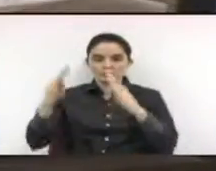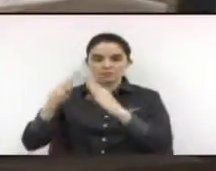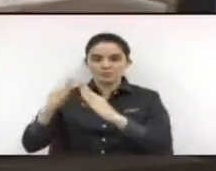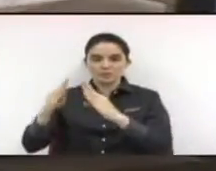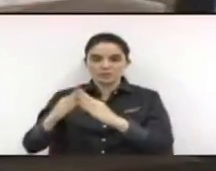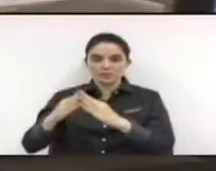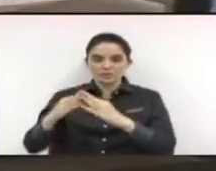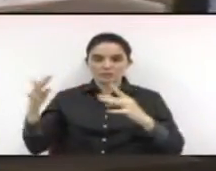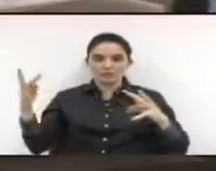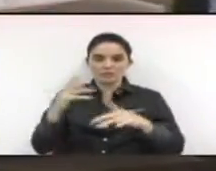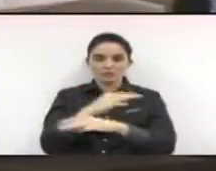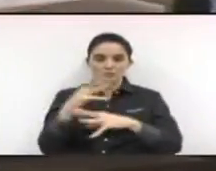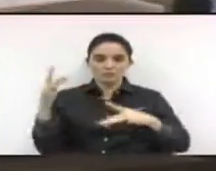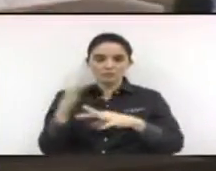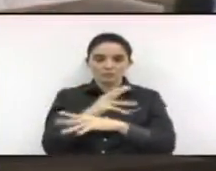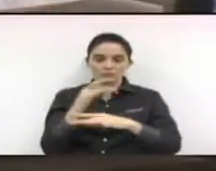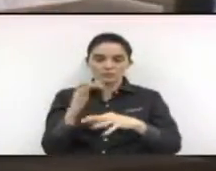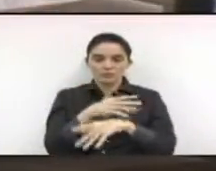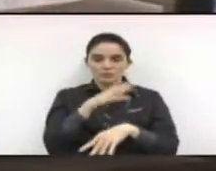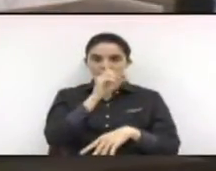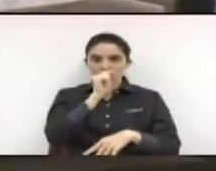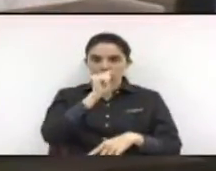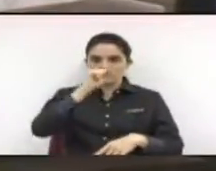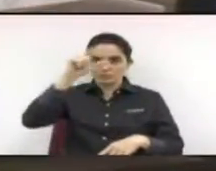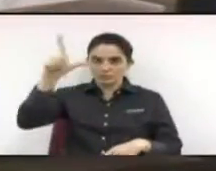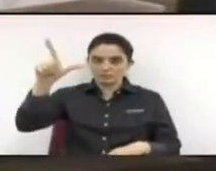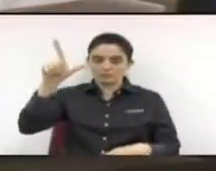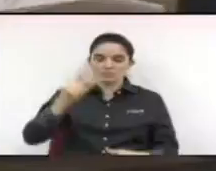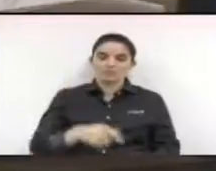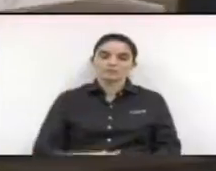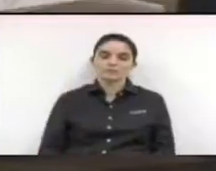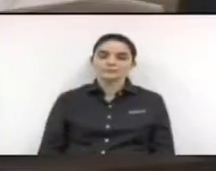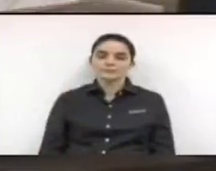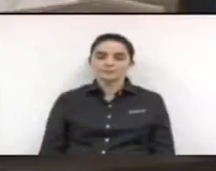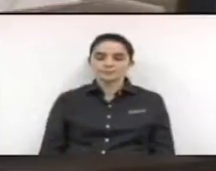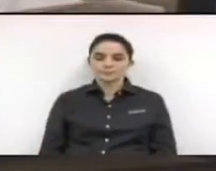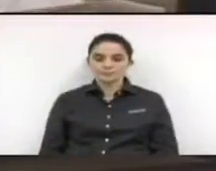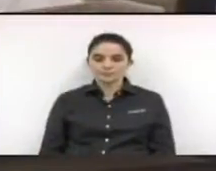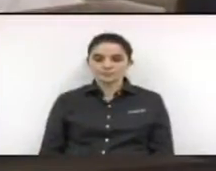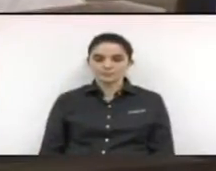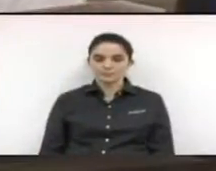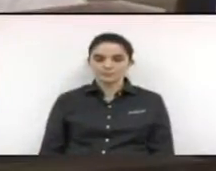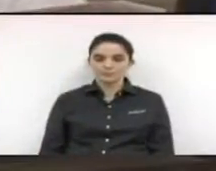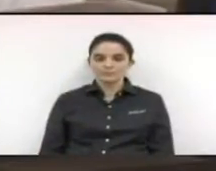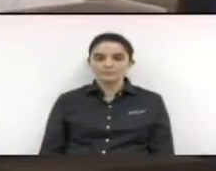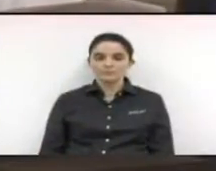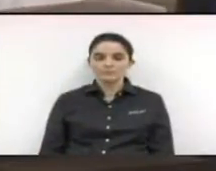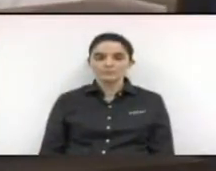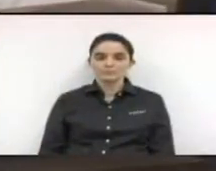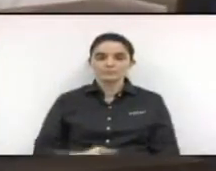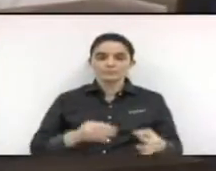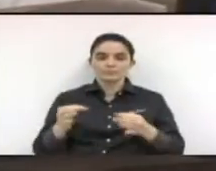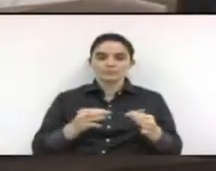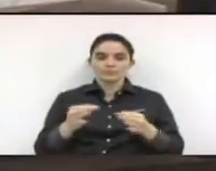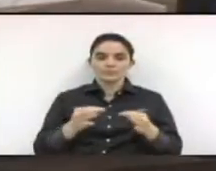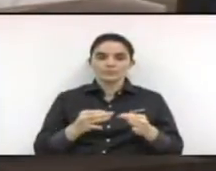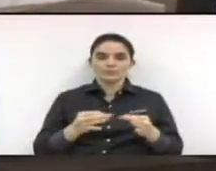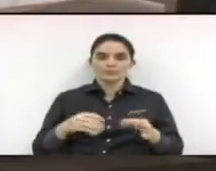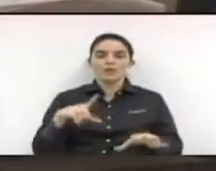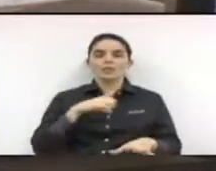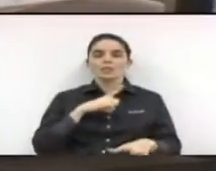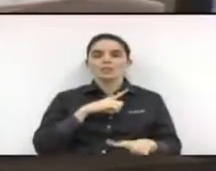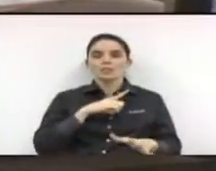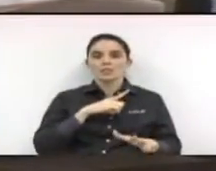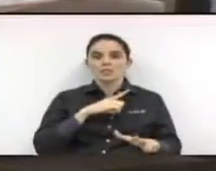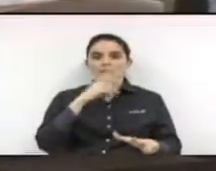imobiliário urbano de Limeira e da outras providências. O projeto contém cinco